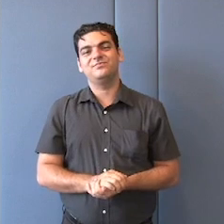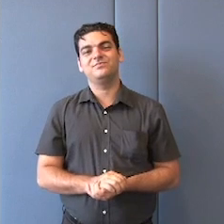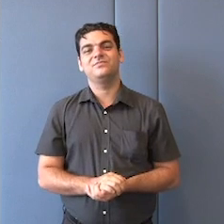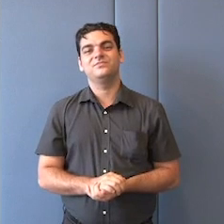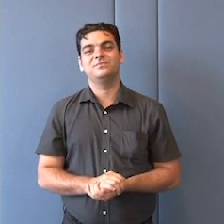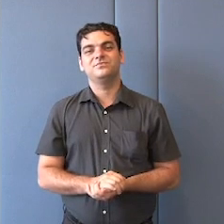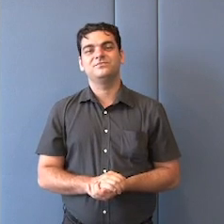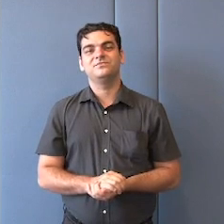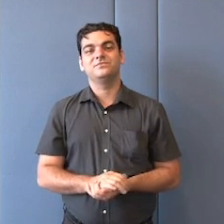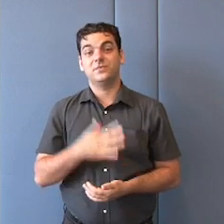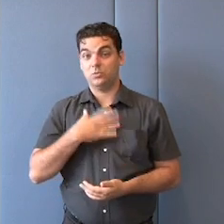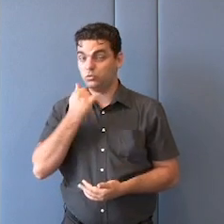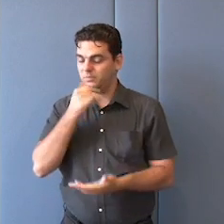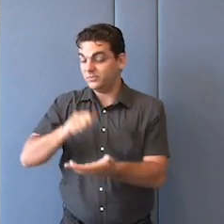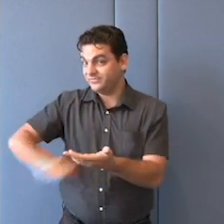deixa eu anotar isso aqui.